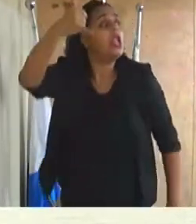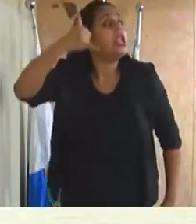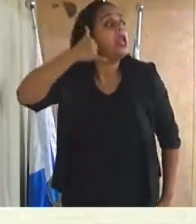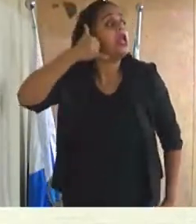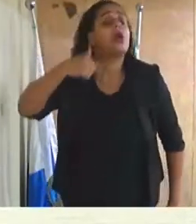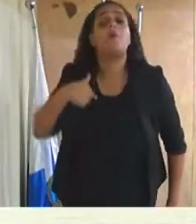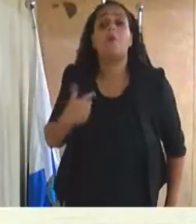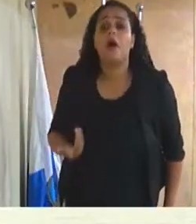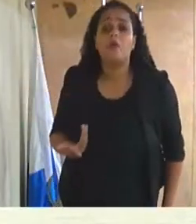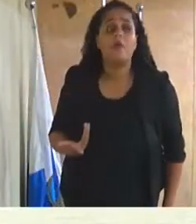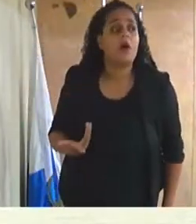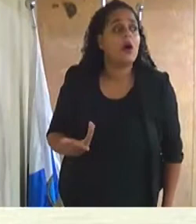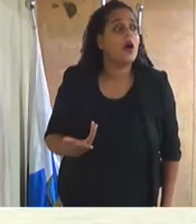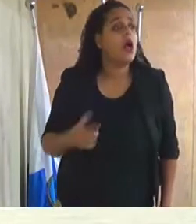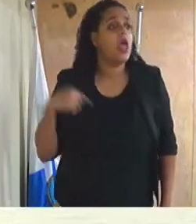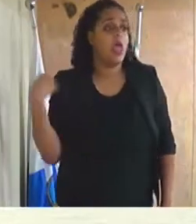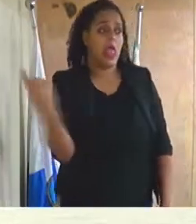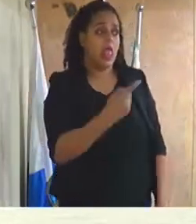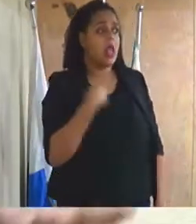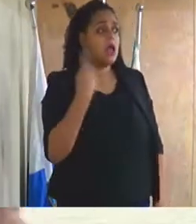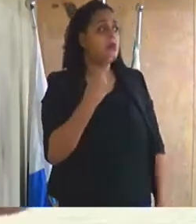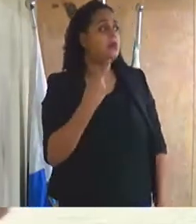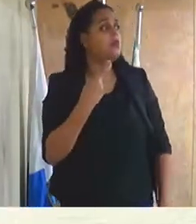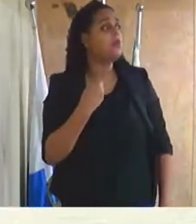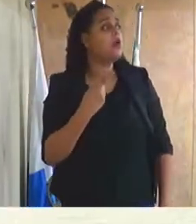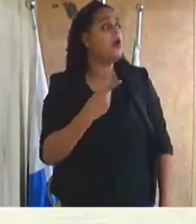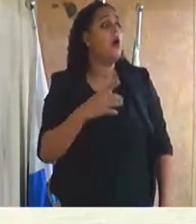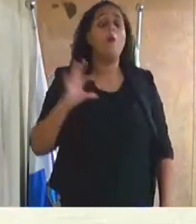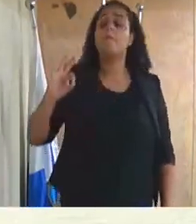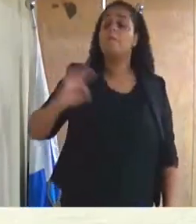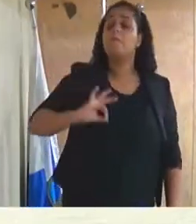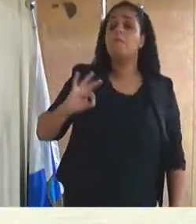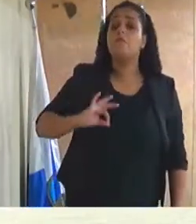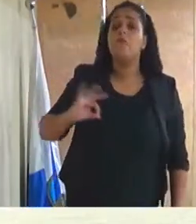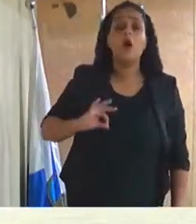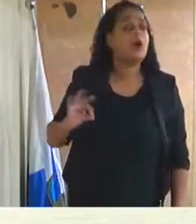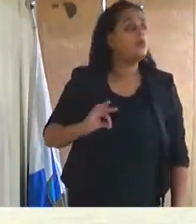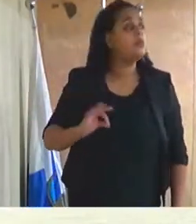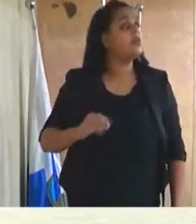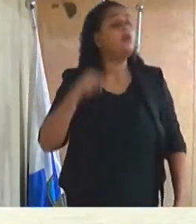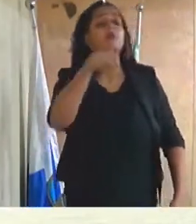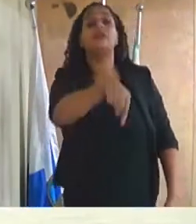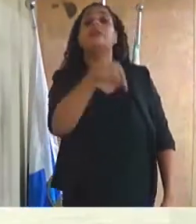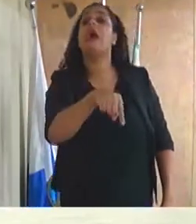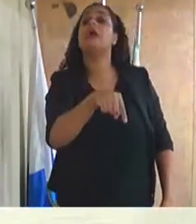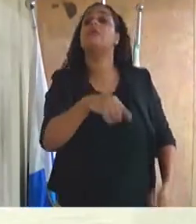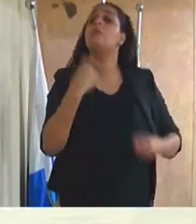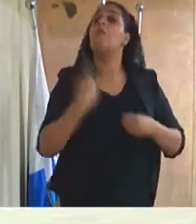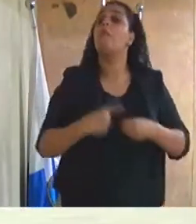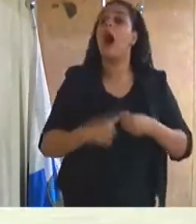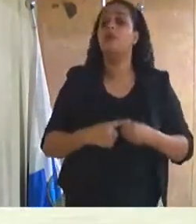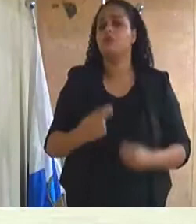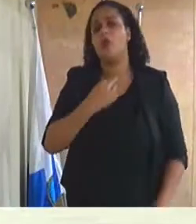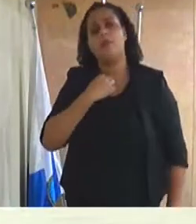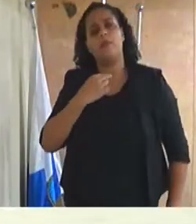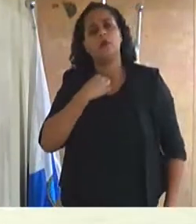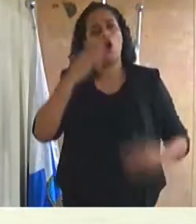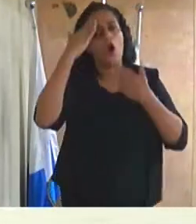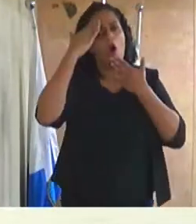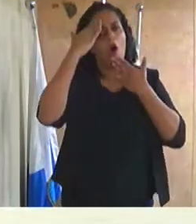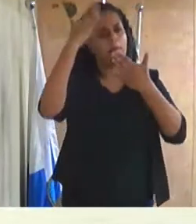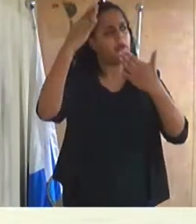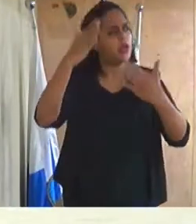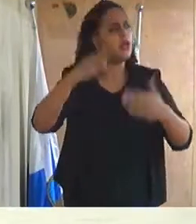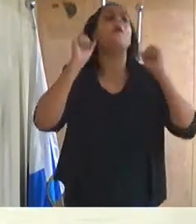admitir como um parlamentar e um policial que haja isso no nosso município. Muito obrigado e boa noite.